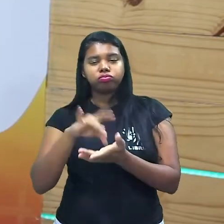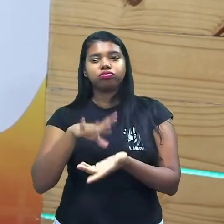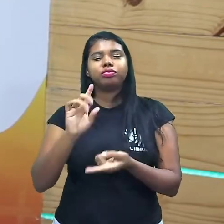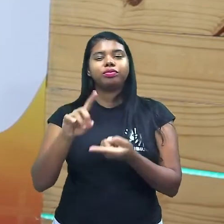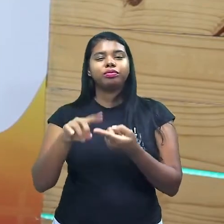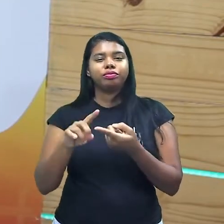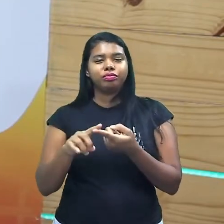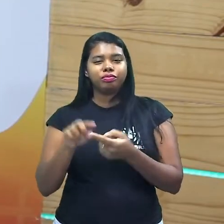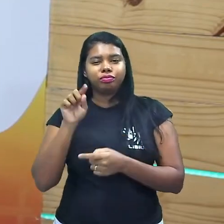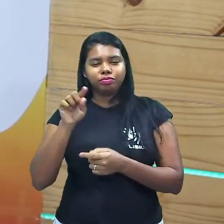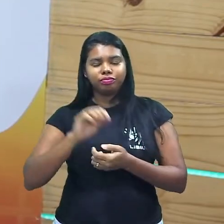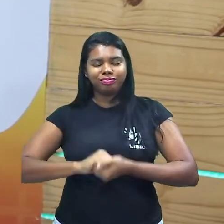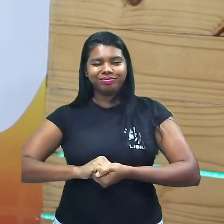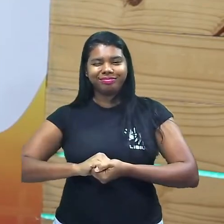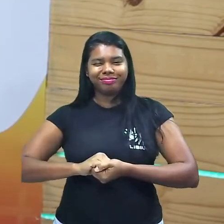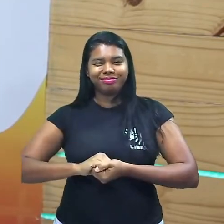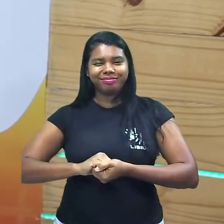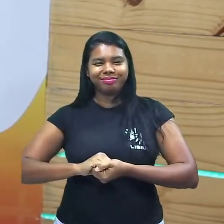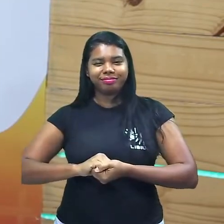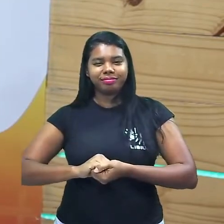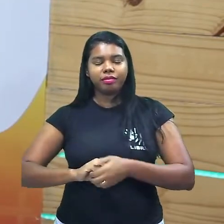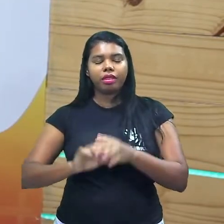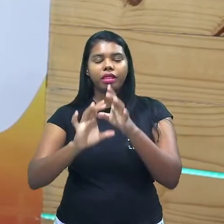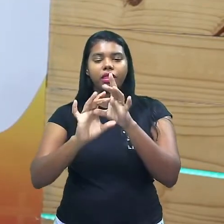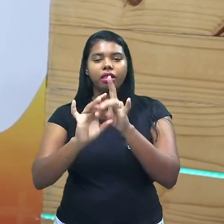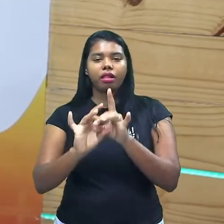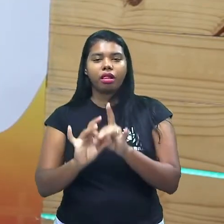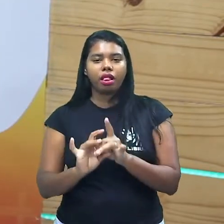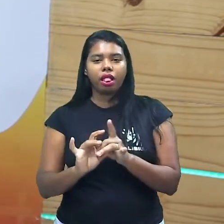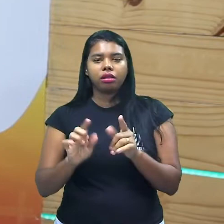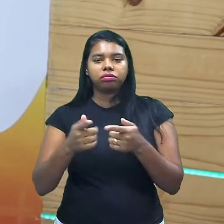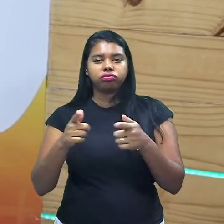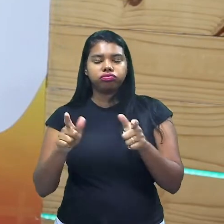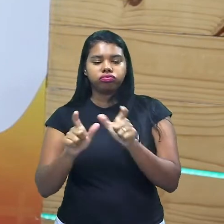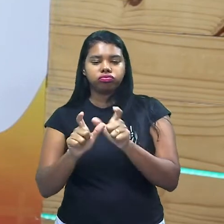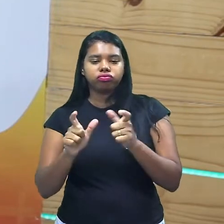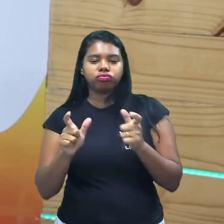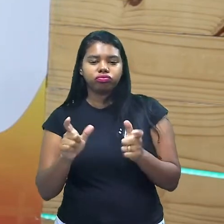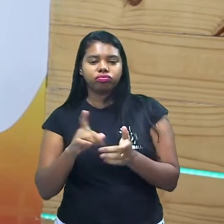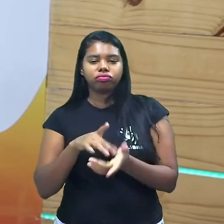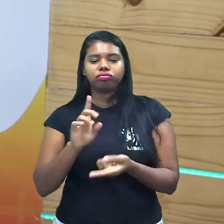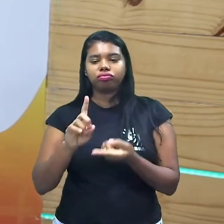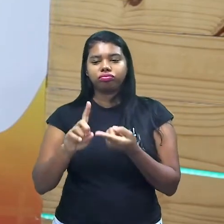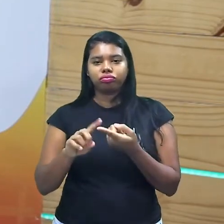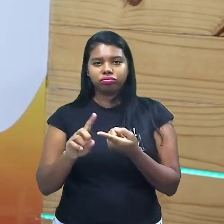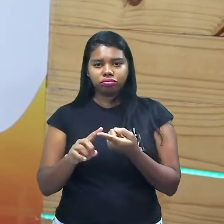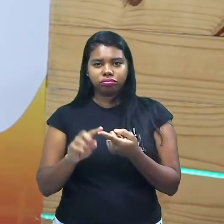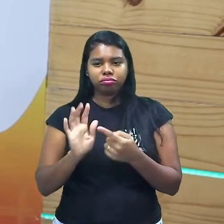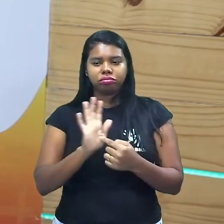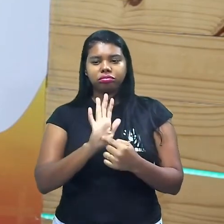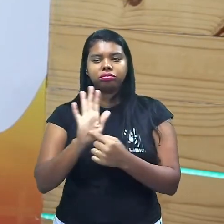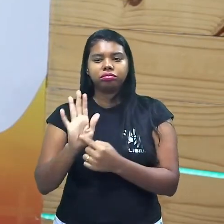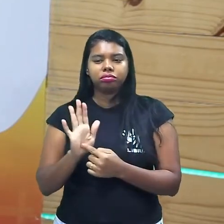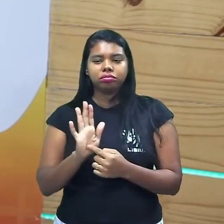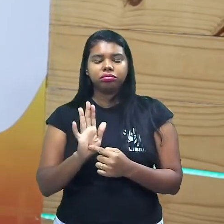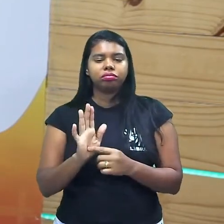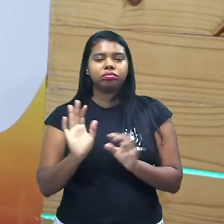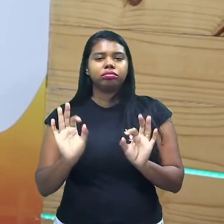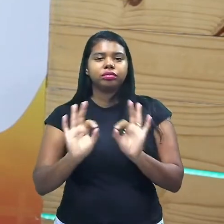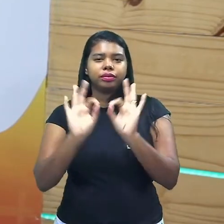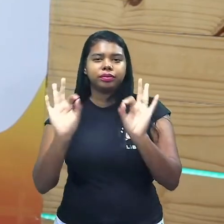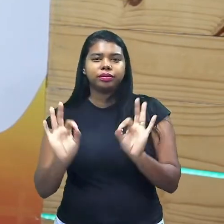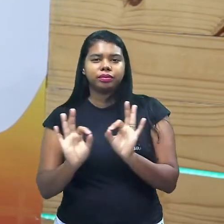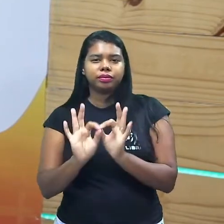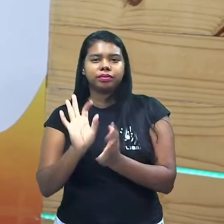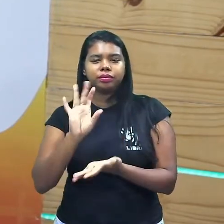da pontuação então são conteúdos gramaticais, são poucos porque eles exploram mais a questão semântica a questão